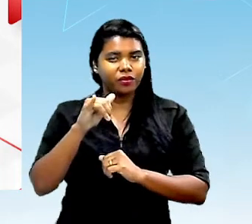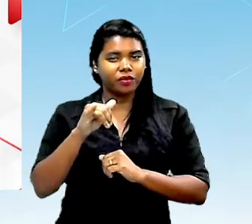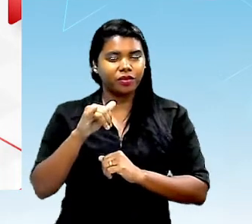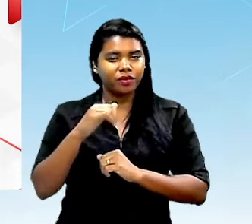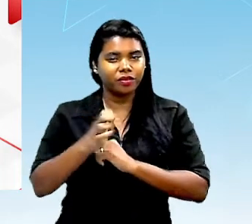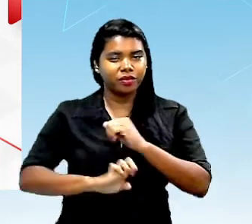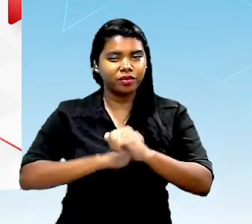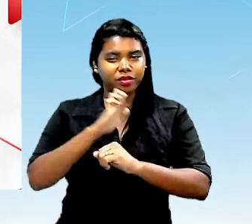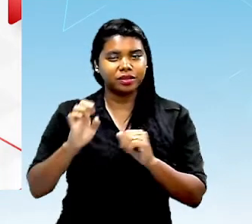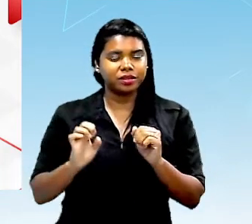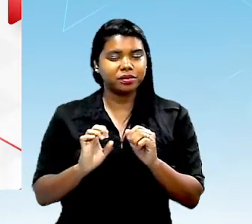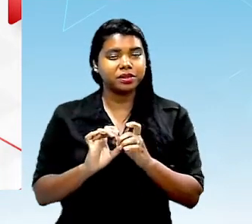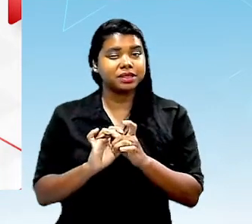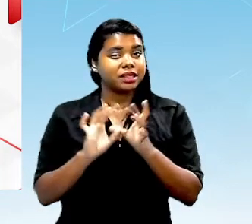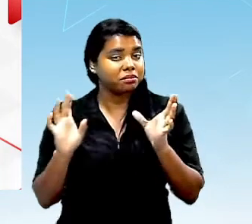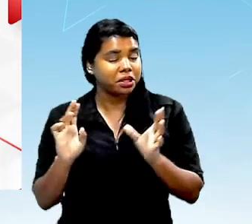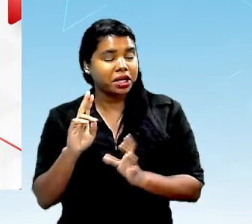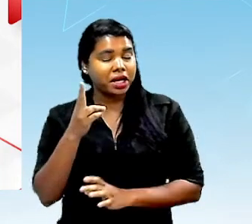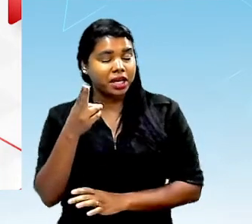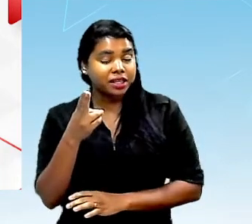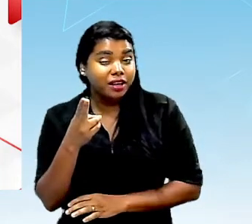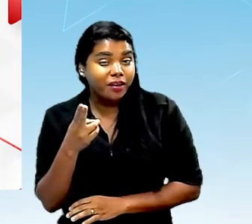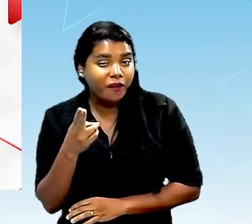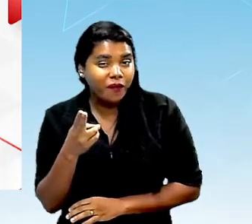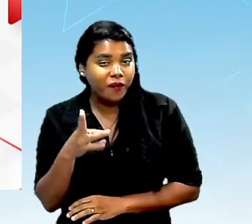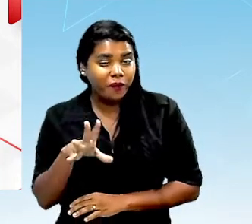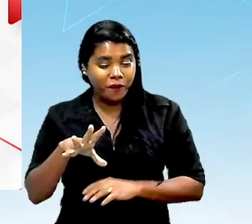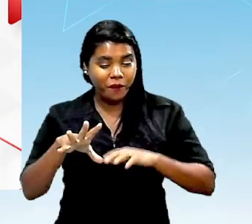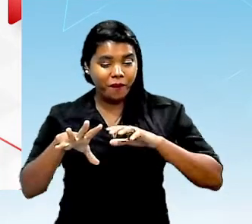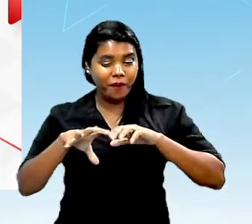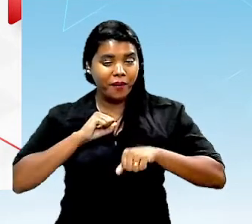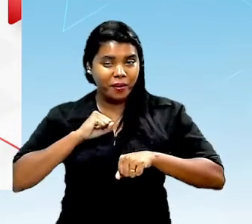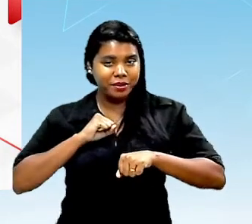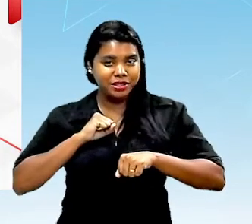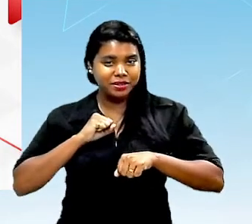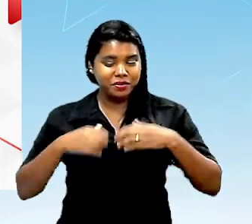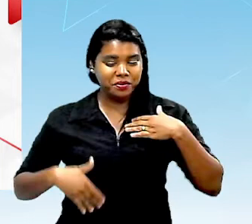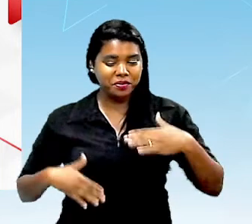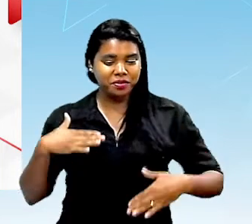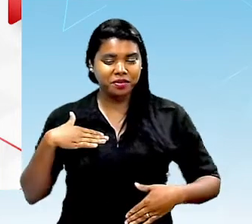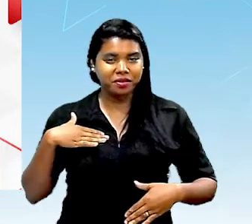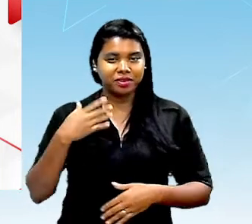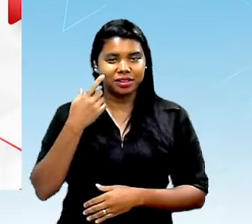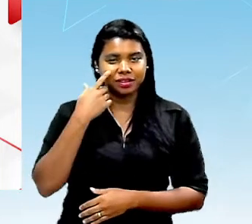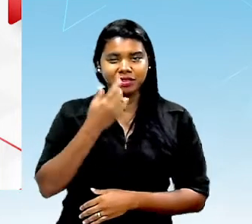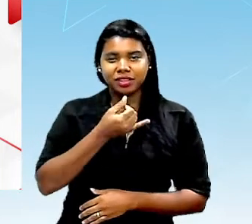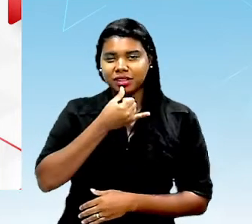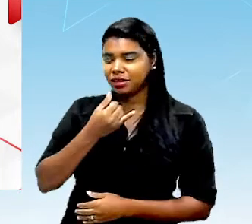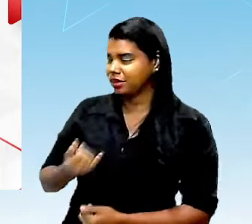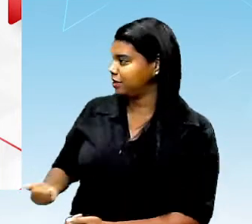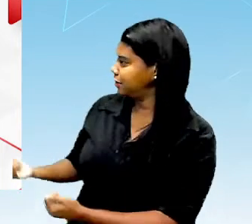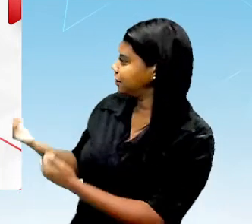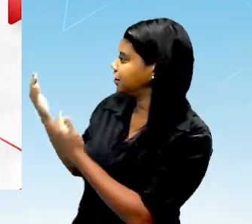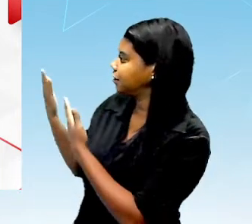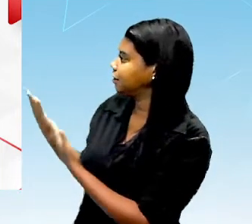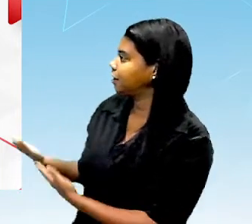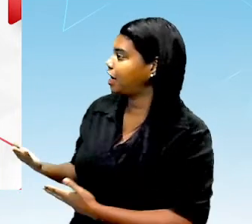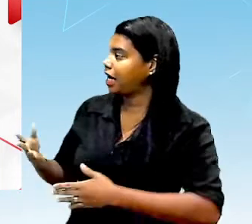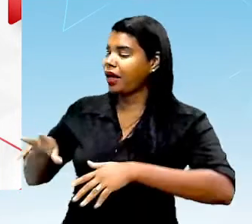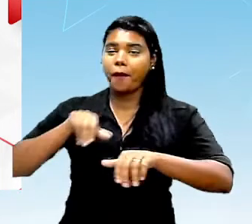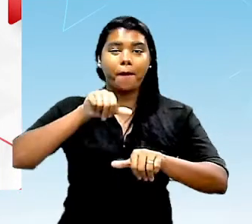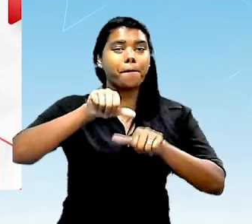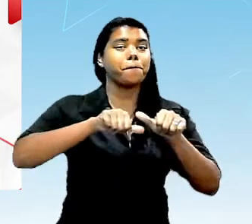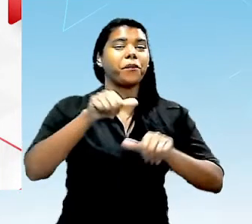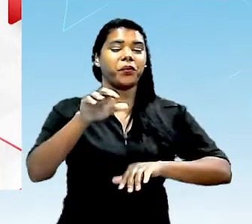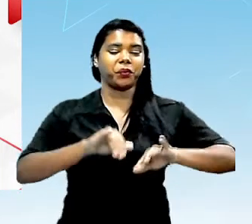energia pode ser liberada ou ela pode ser absorvida veja que nesse exemplo eu mudei o elemento